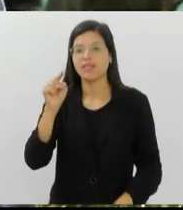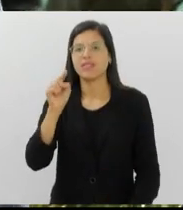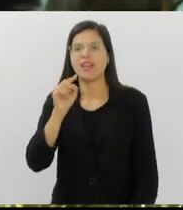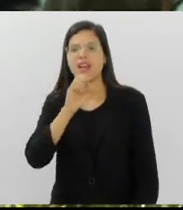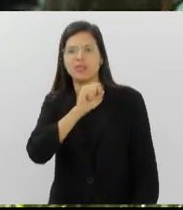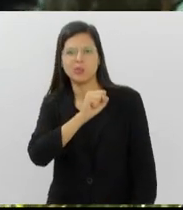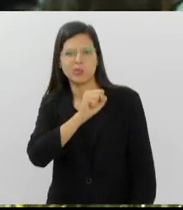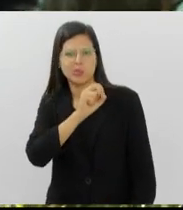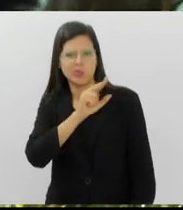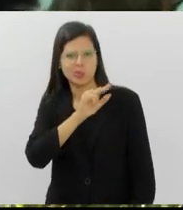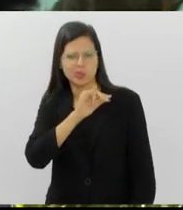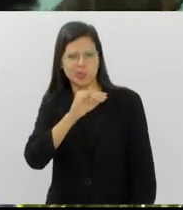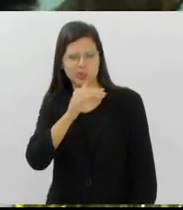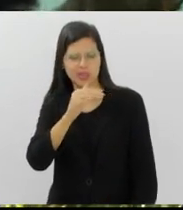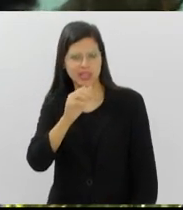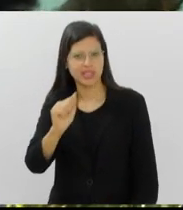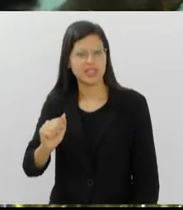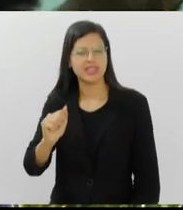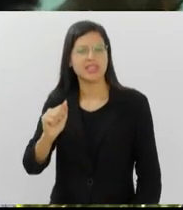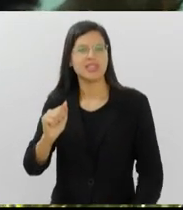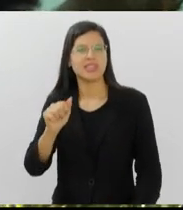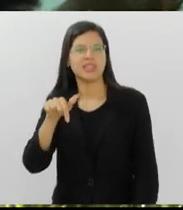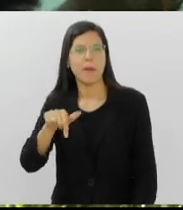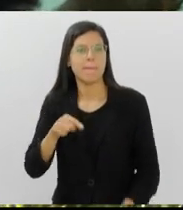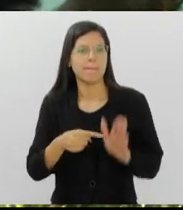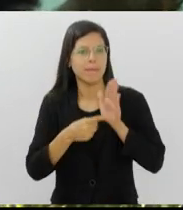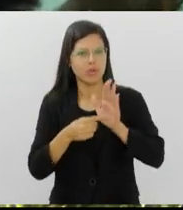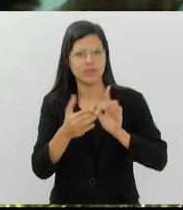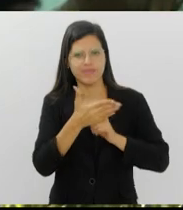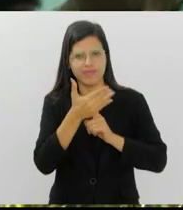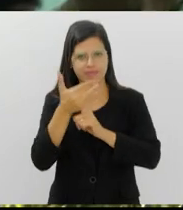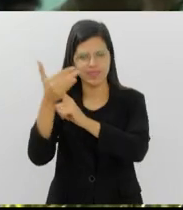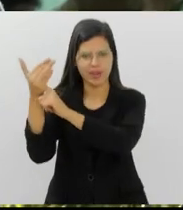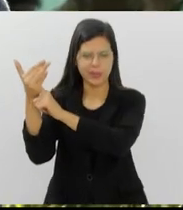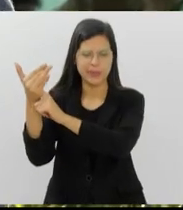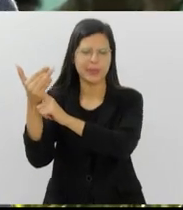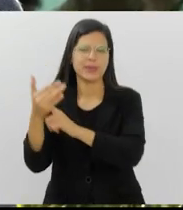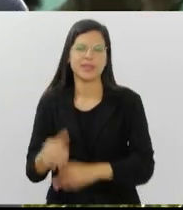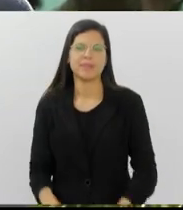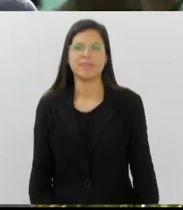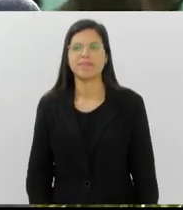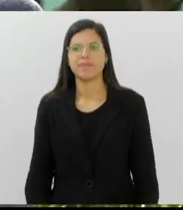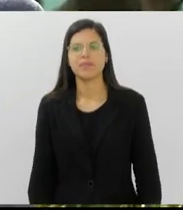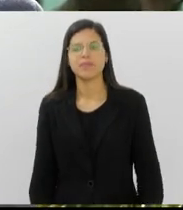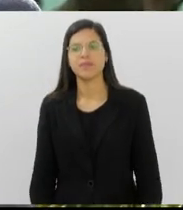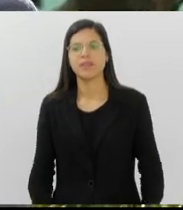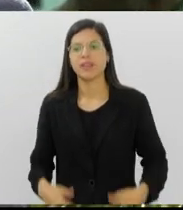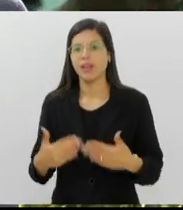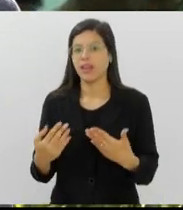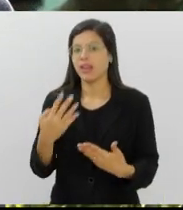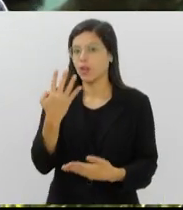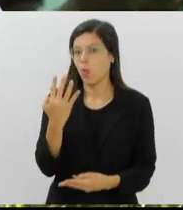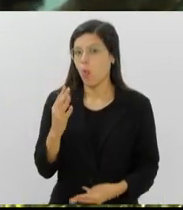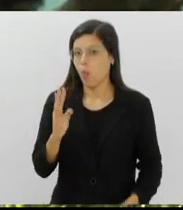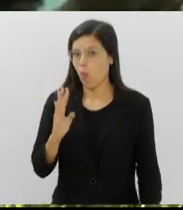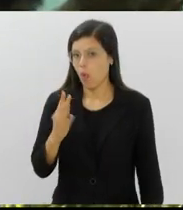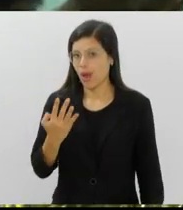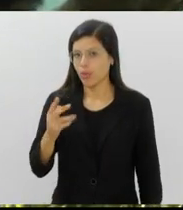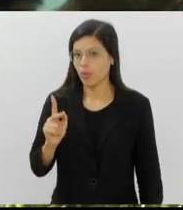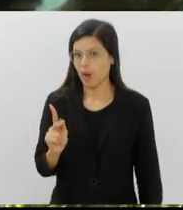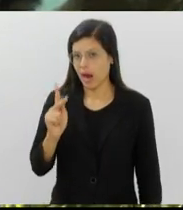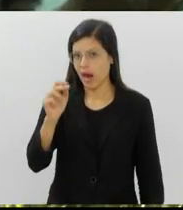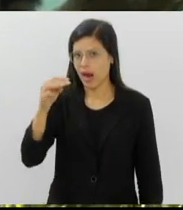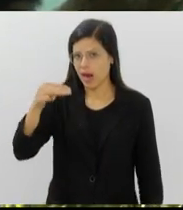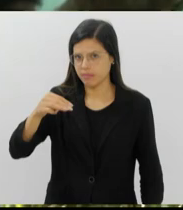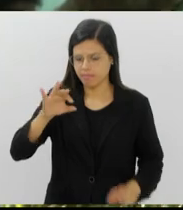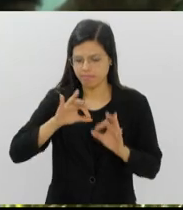mostrando aí toda a tecnologia da engenharia ferroviária mundial. E, o senhor sabe, nesses 4 quilômetros, ao longo desses 4 quilômetros